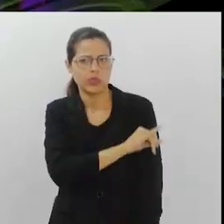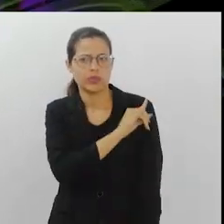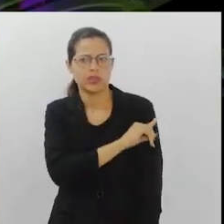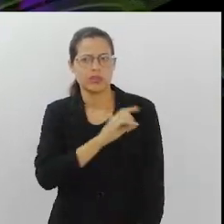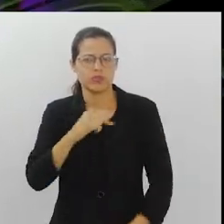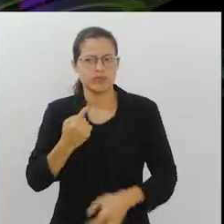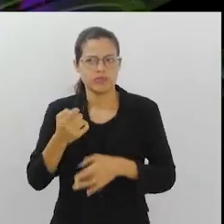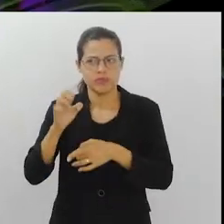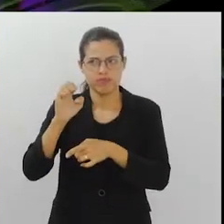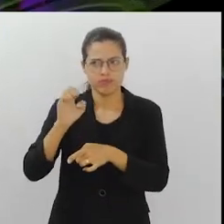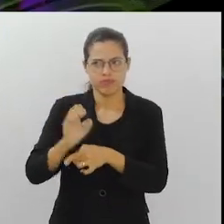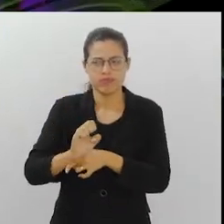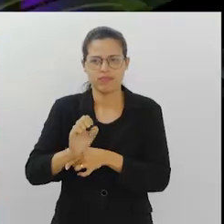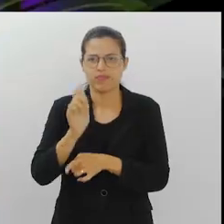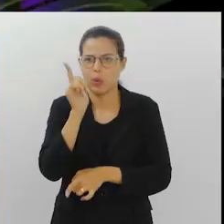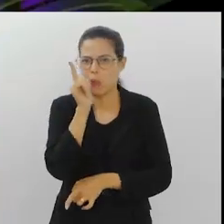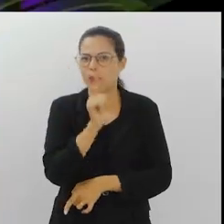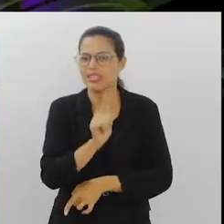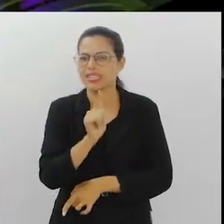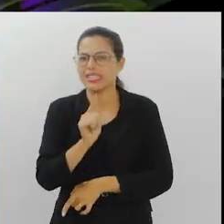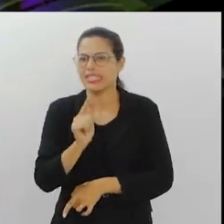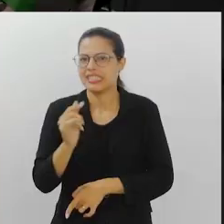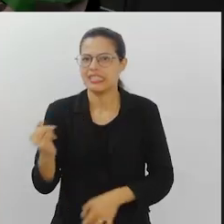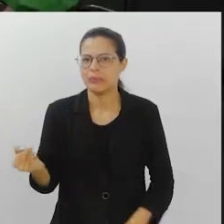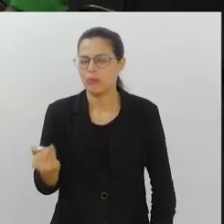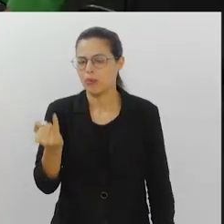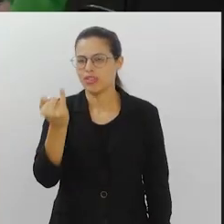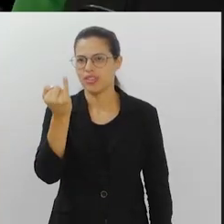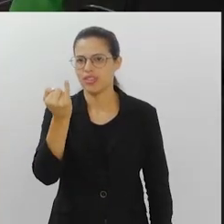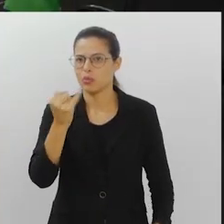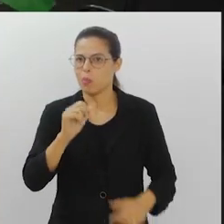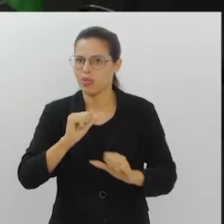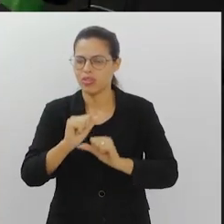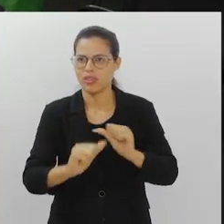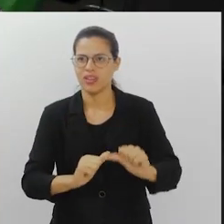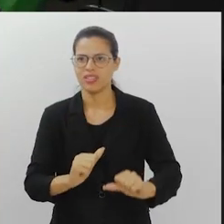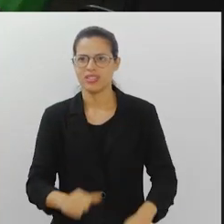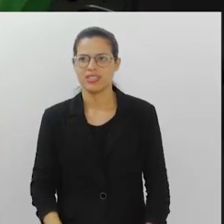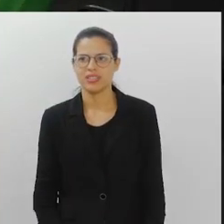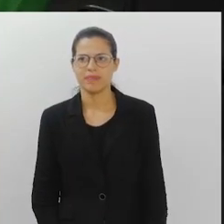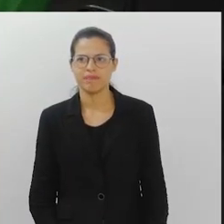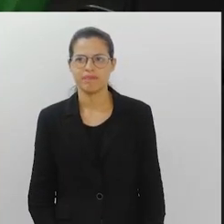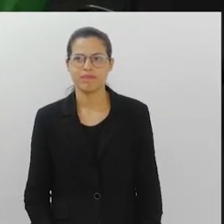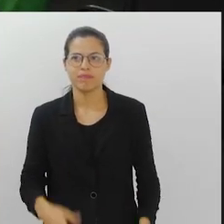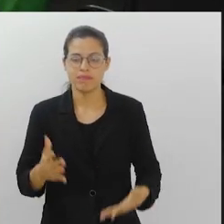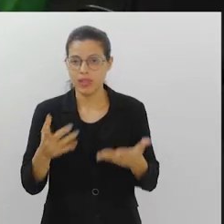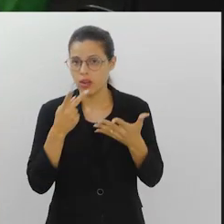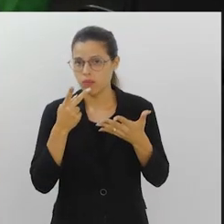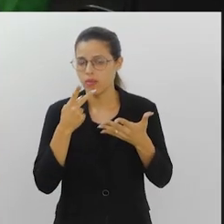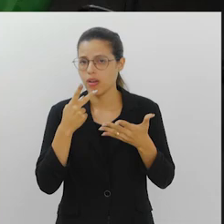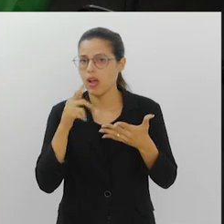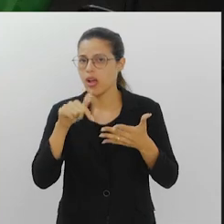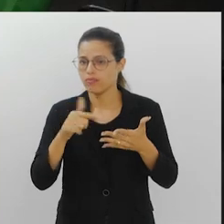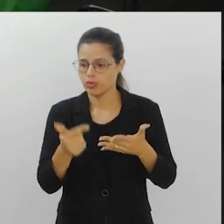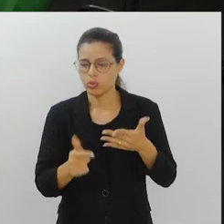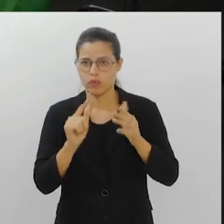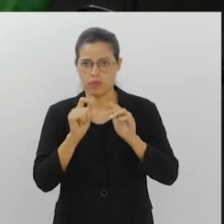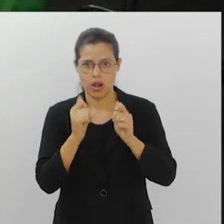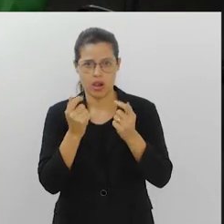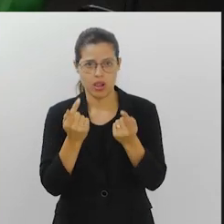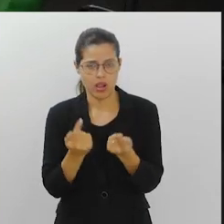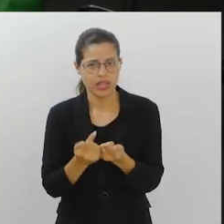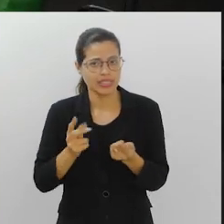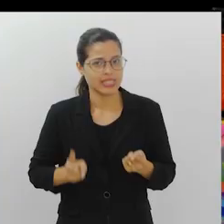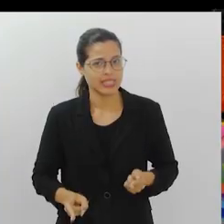Janeiro como um todo, nosso Estado, já sai ganhando. Eu gostaria de destacar o papel de vanguarda da LERJ. É novamente a Assembleia